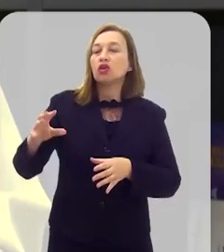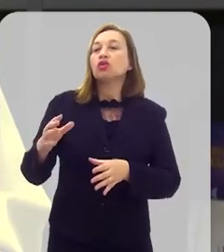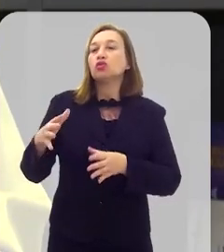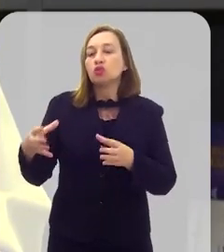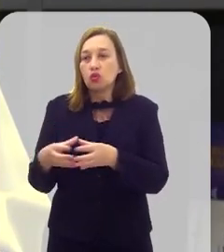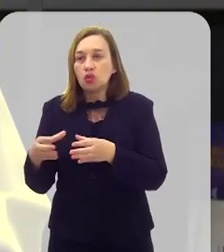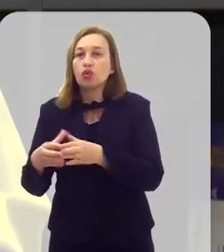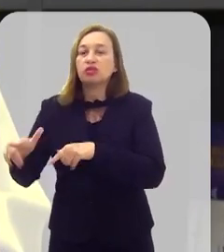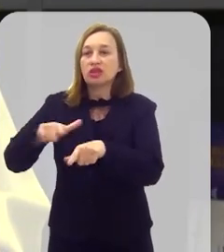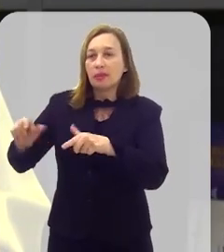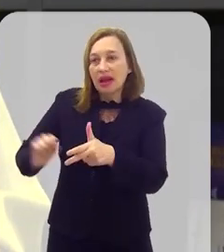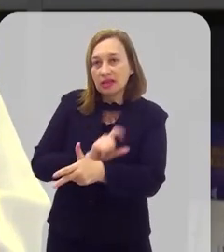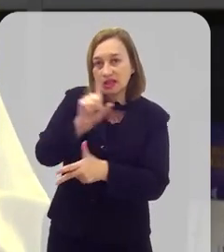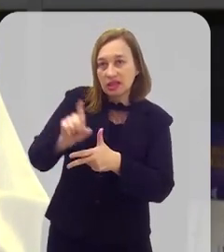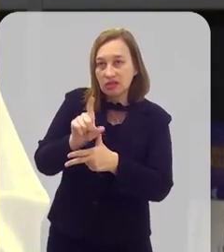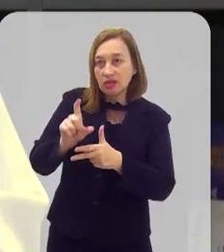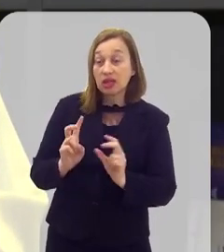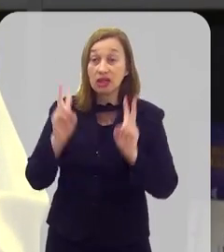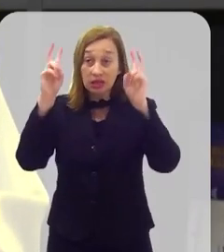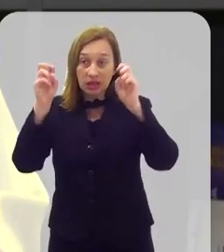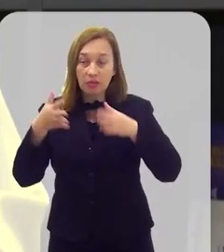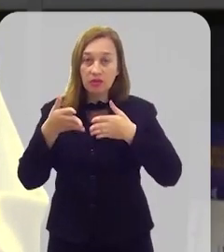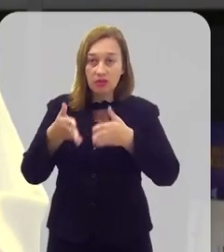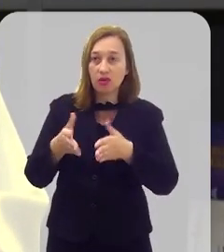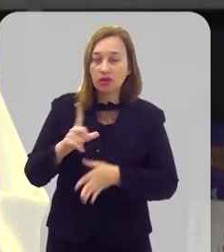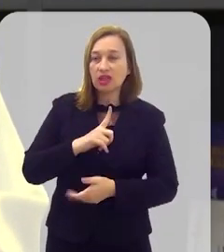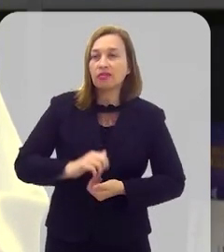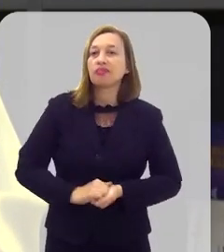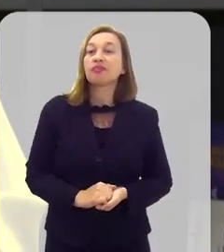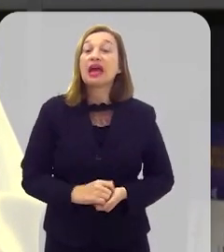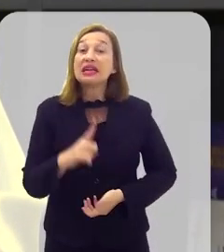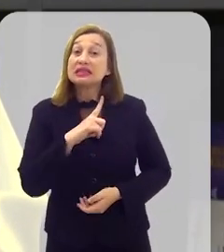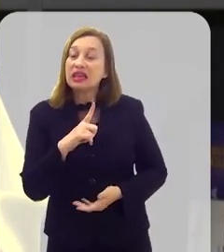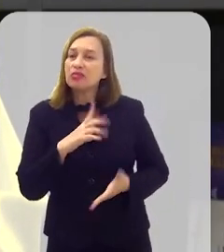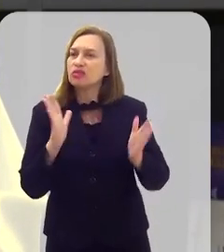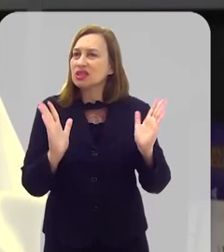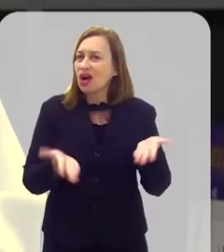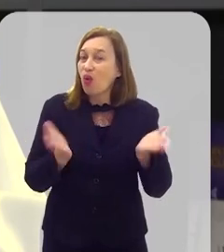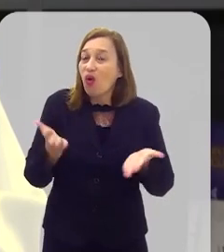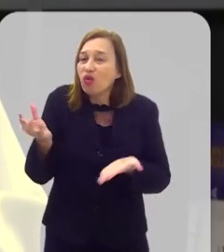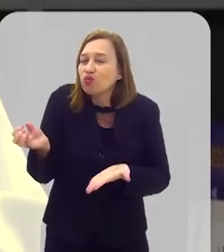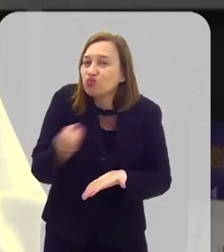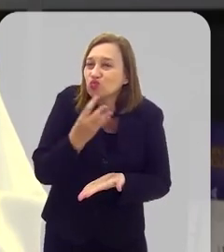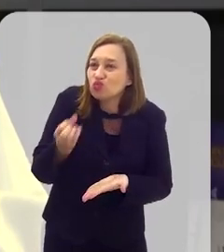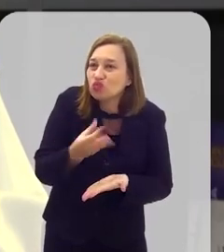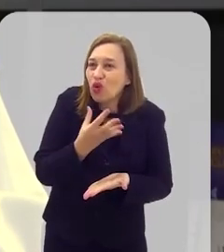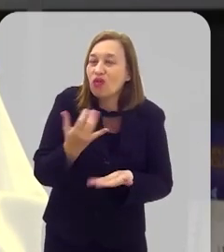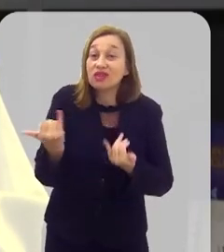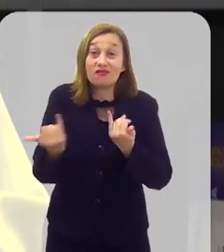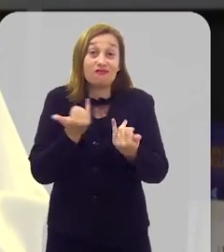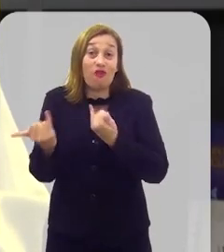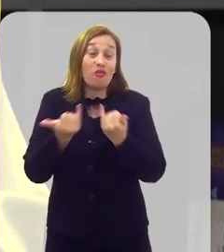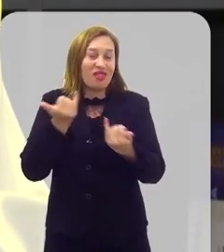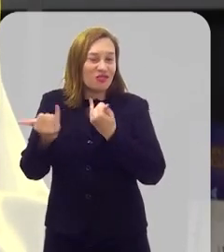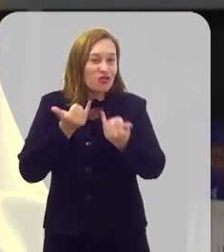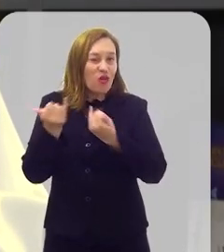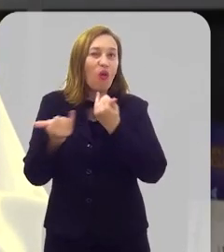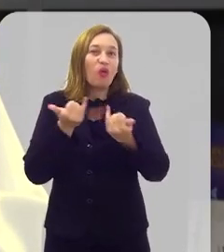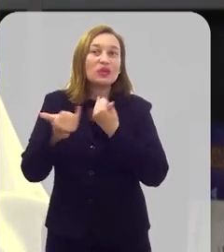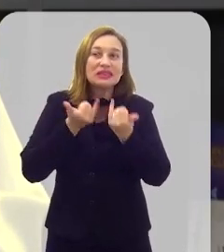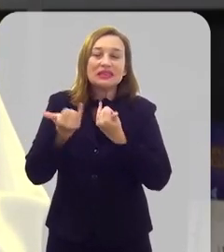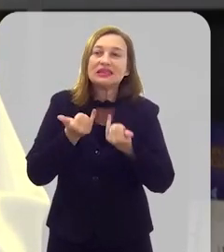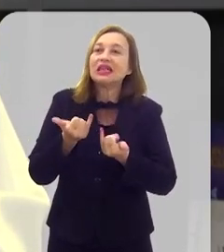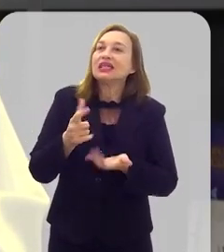de trabalho do Executivo que trata sobre esse tema. E agora nós temos aí uma novidade para trazer, né?